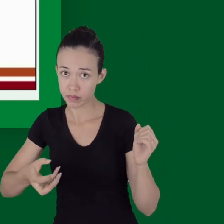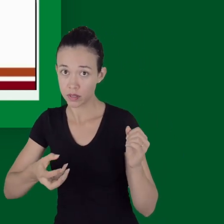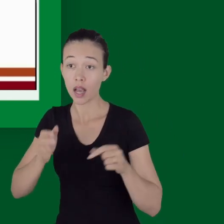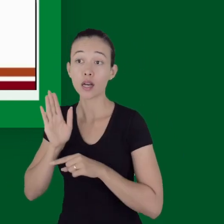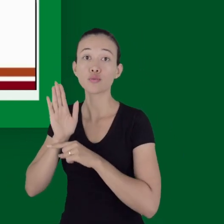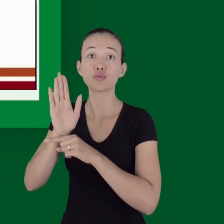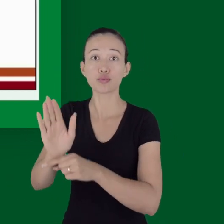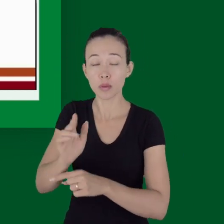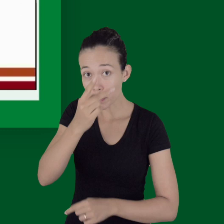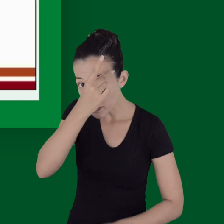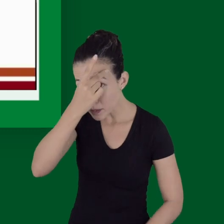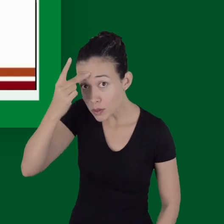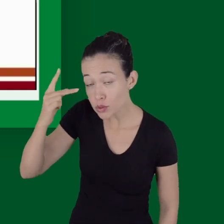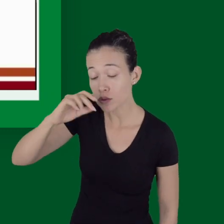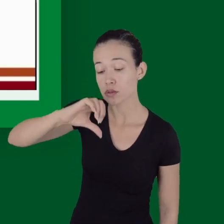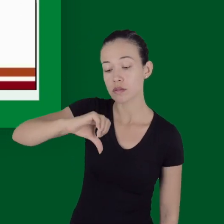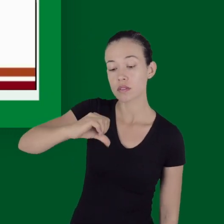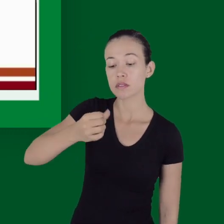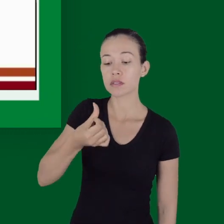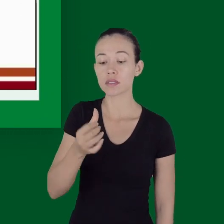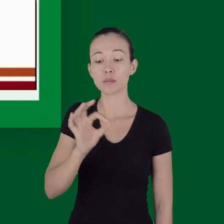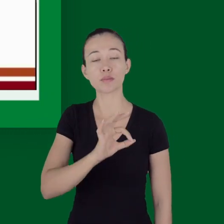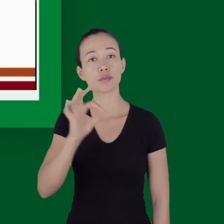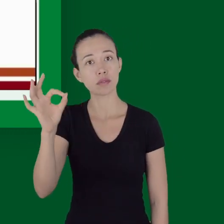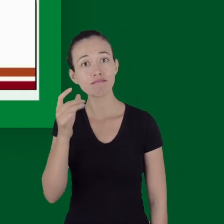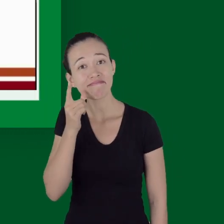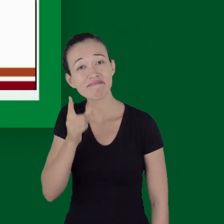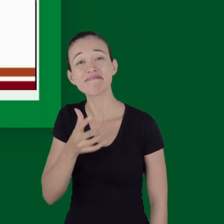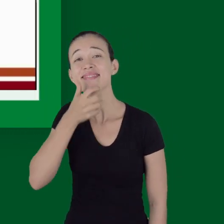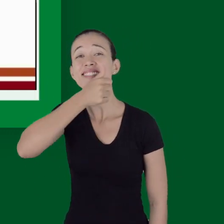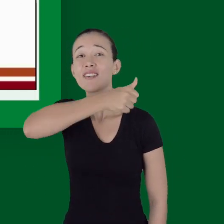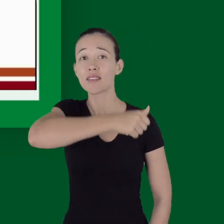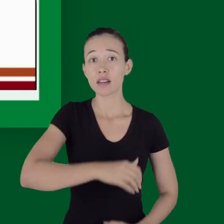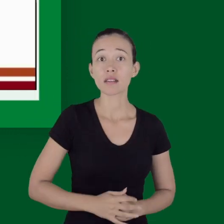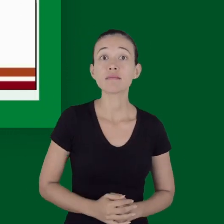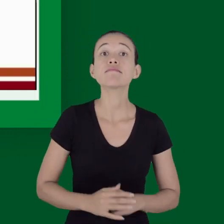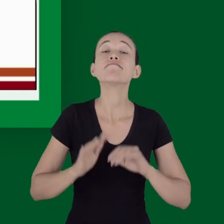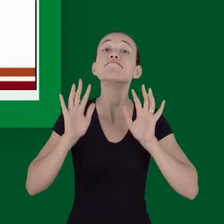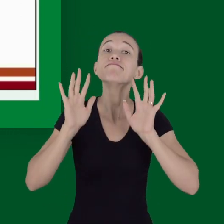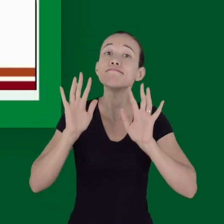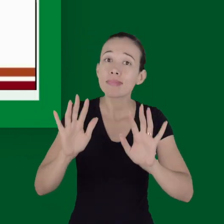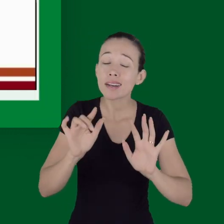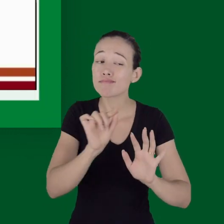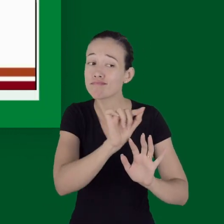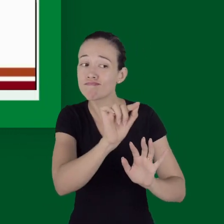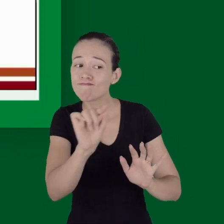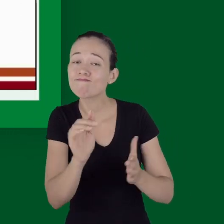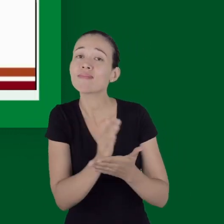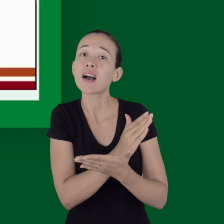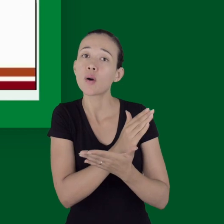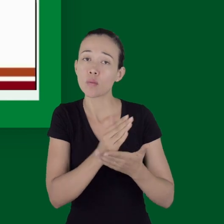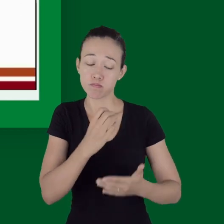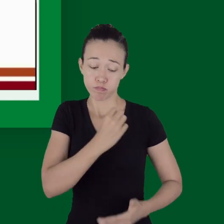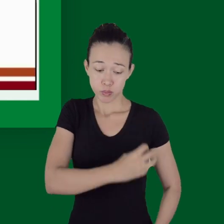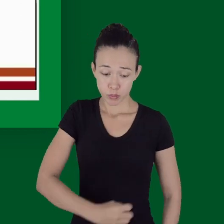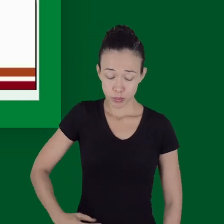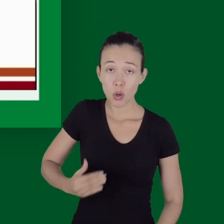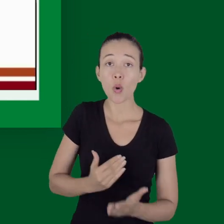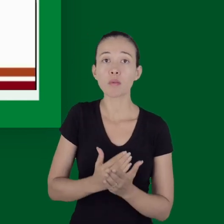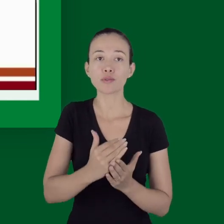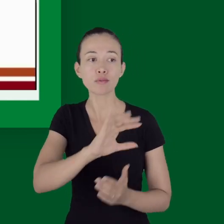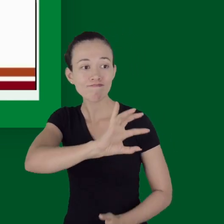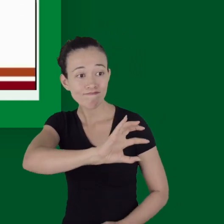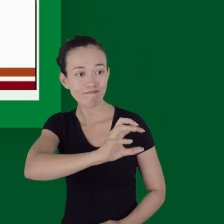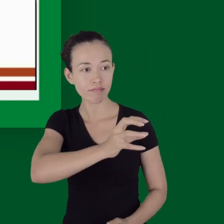% sobreviveram em comparação com a aplicação após a pressão já está descompensada. Nesses pacientes, 4% também